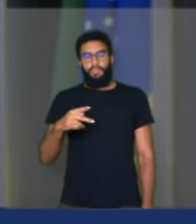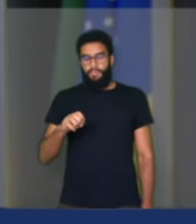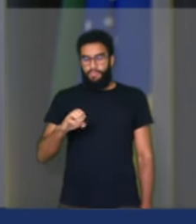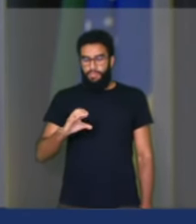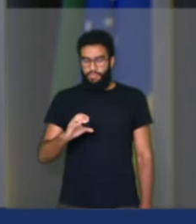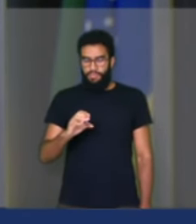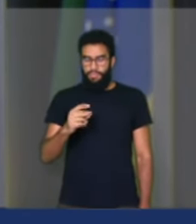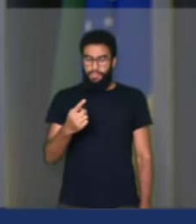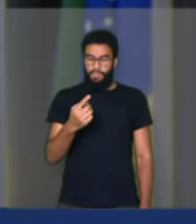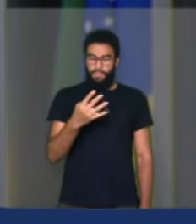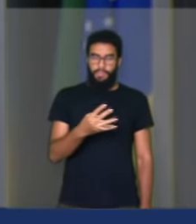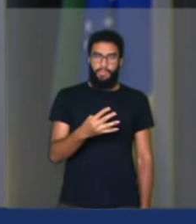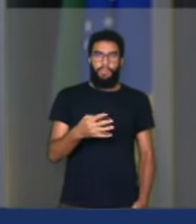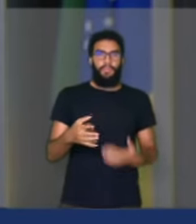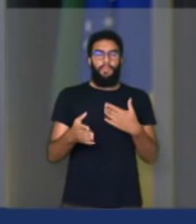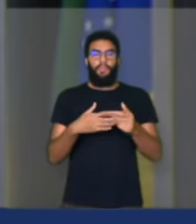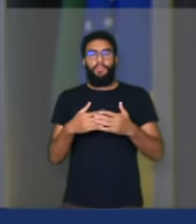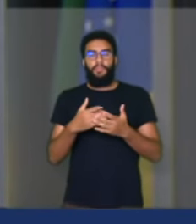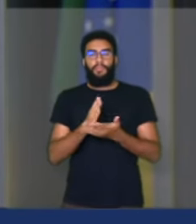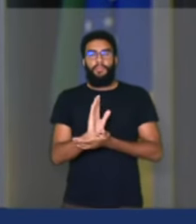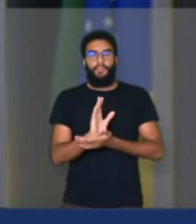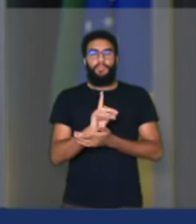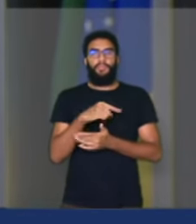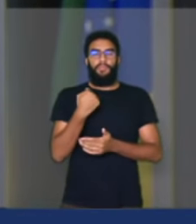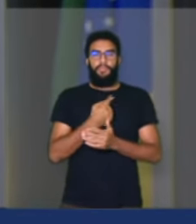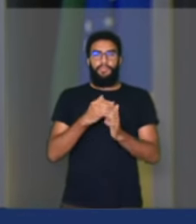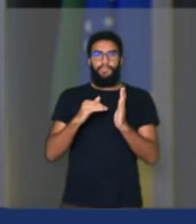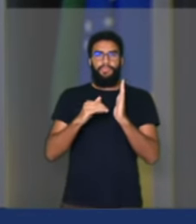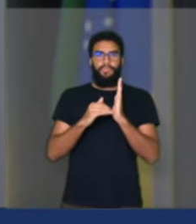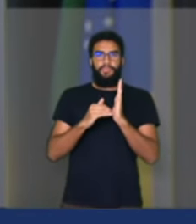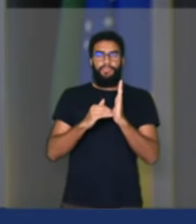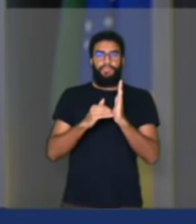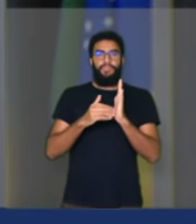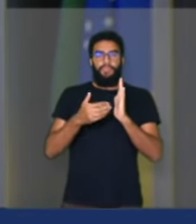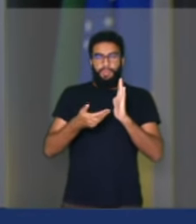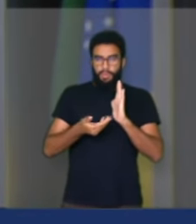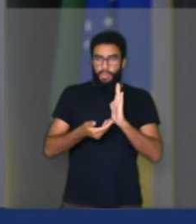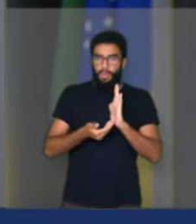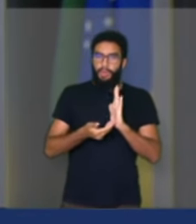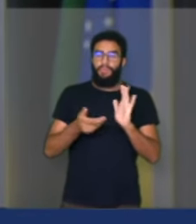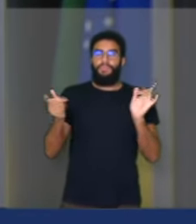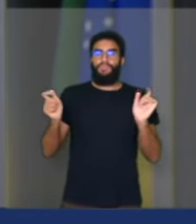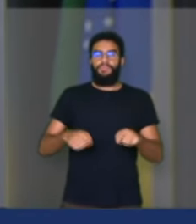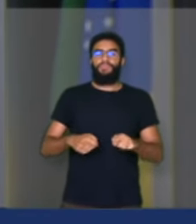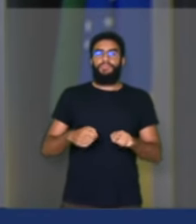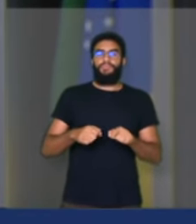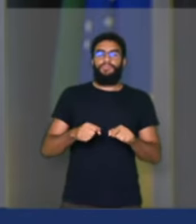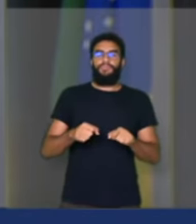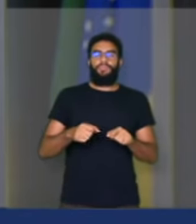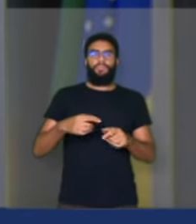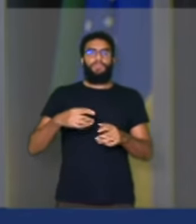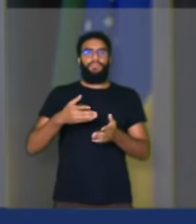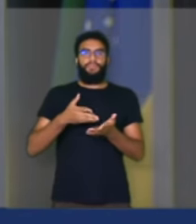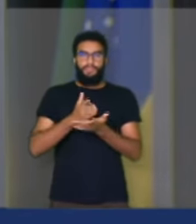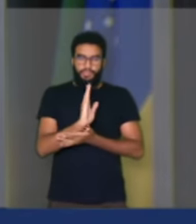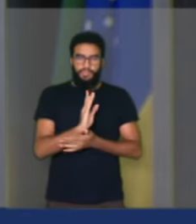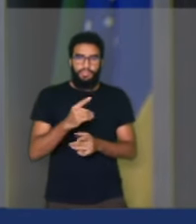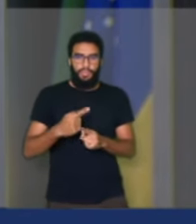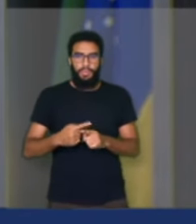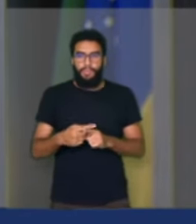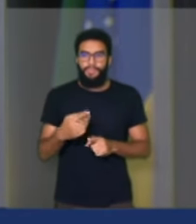PEC seja, que a gente traga para essa casa, para o plenário aprovar o mais rápido possível, porque é importante